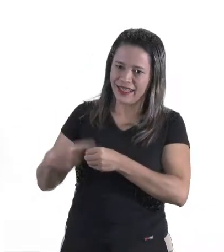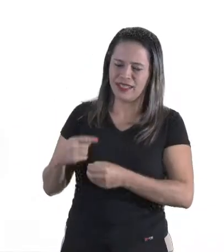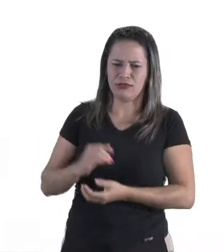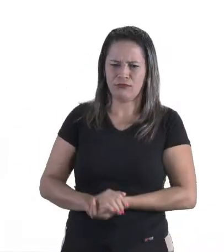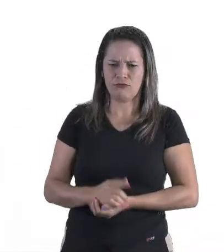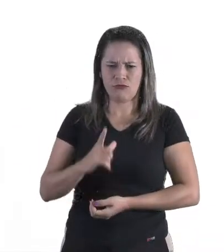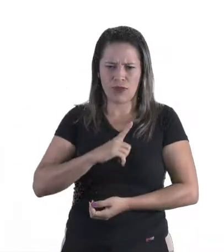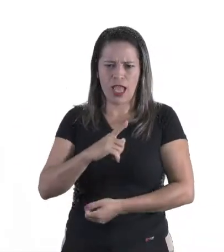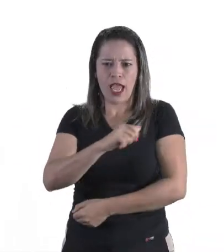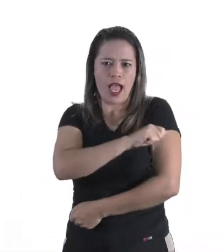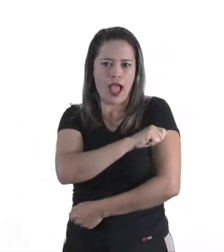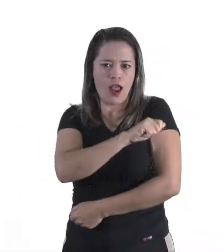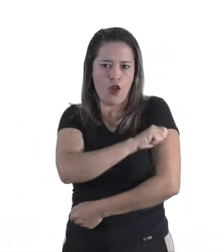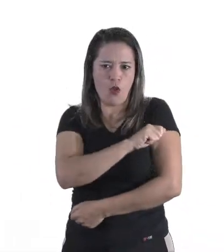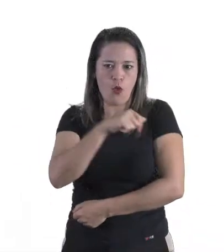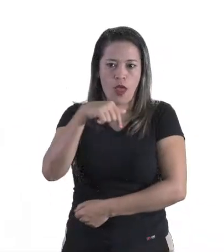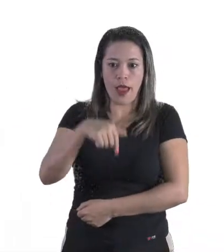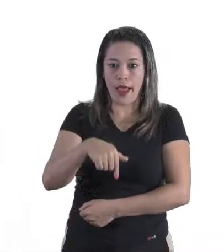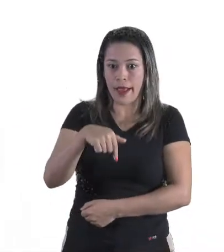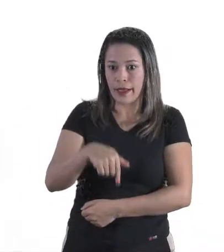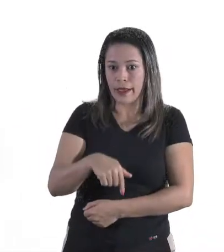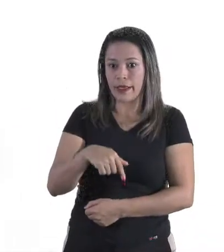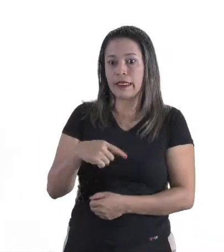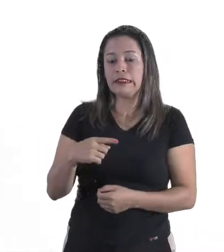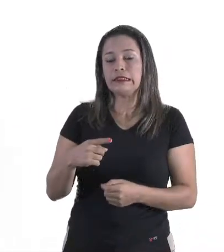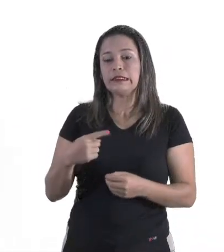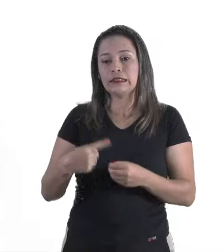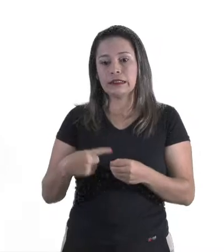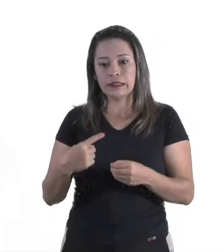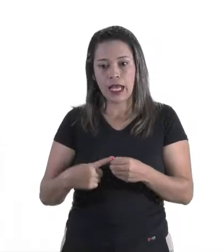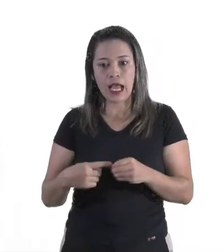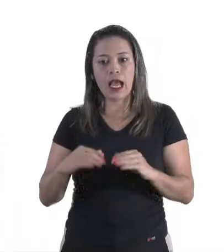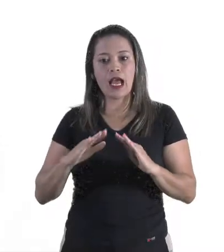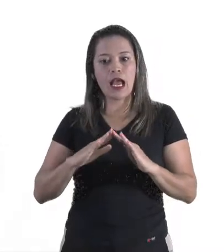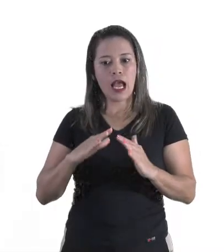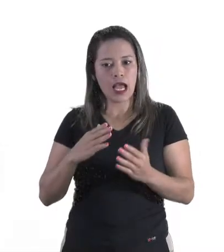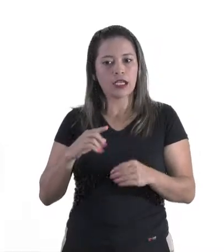alunos na nossa rede municipal que moram na cidade.